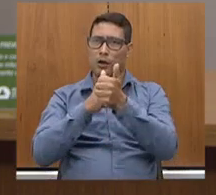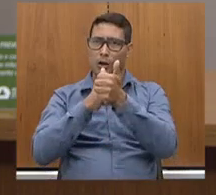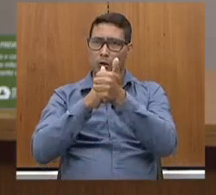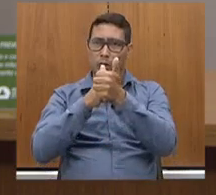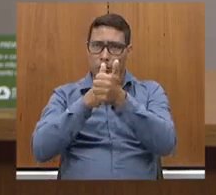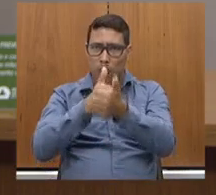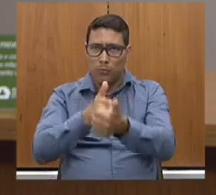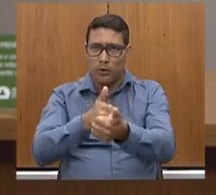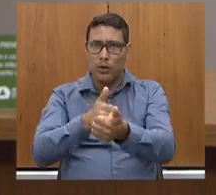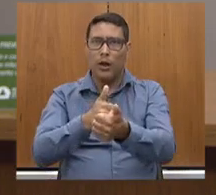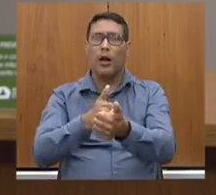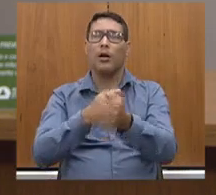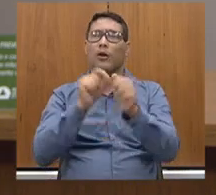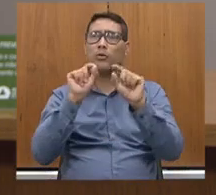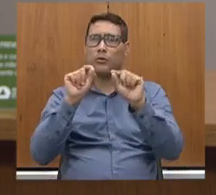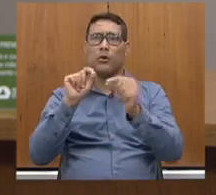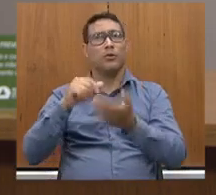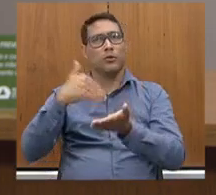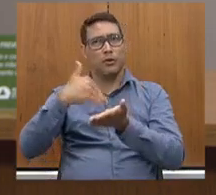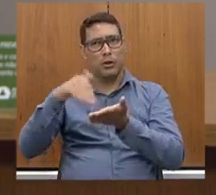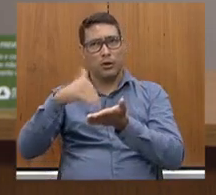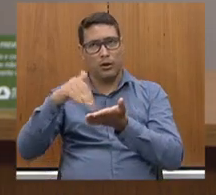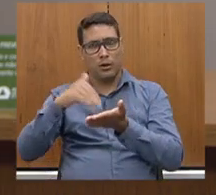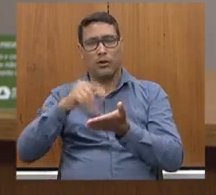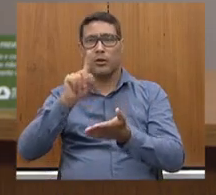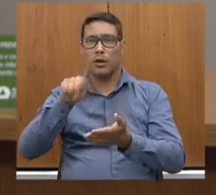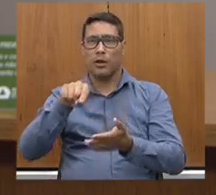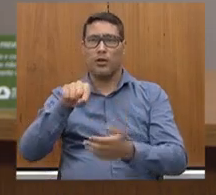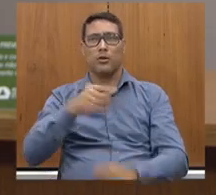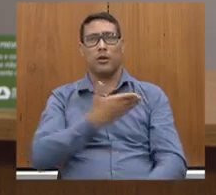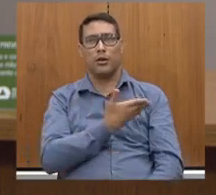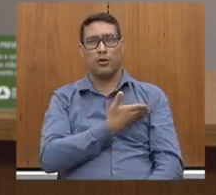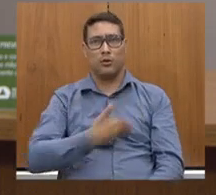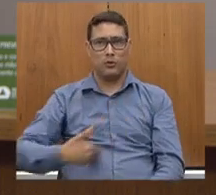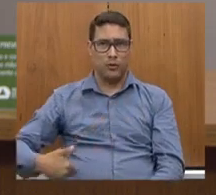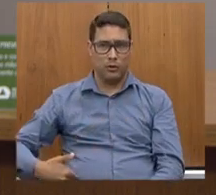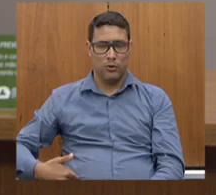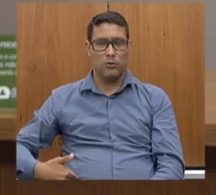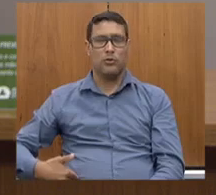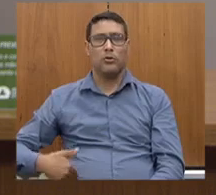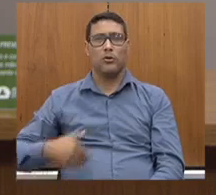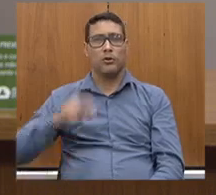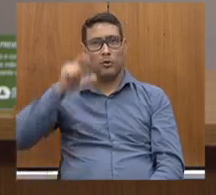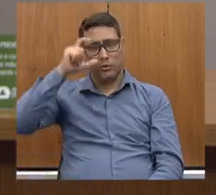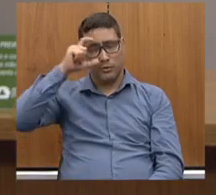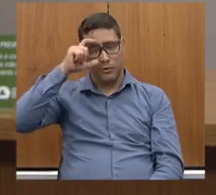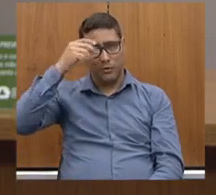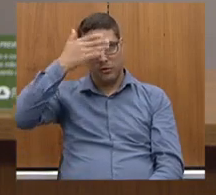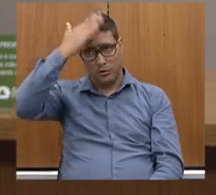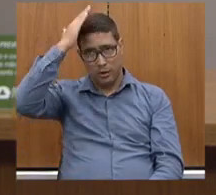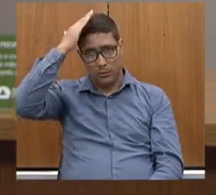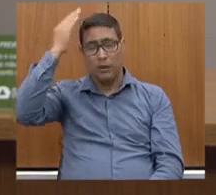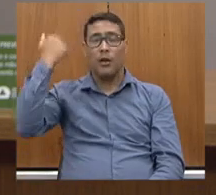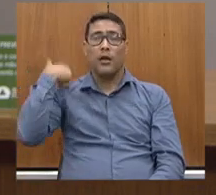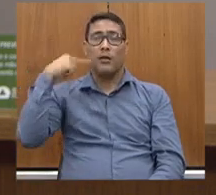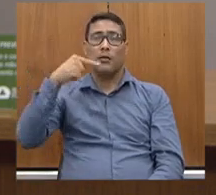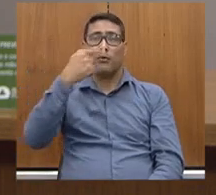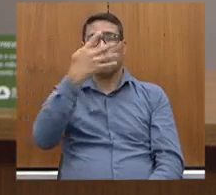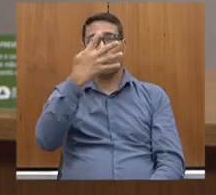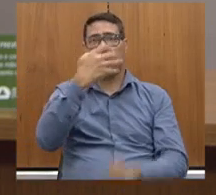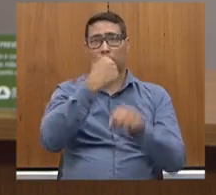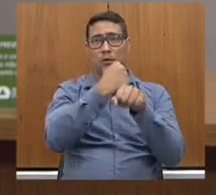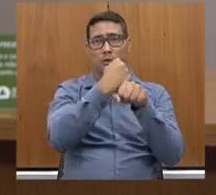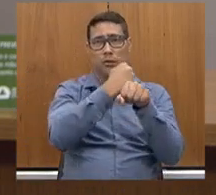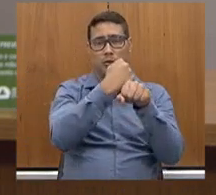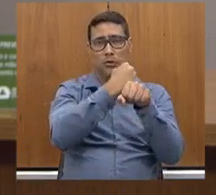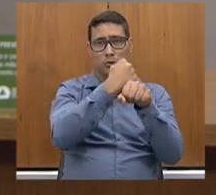o nosso secretário, o nosso governador, durante esses quatro anos aí quase